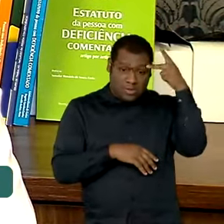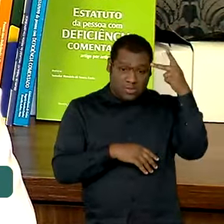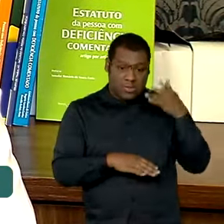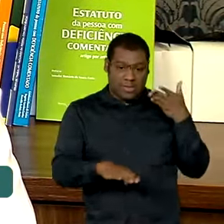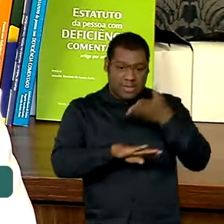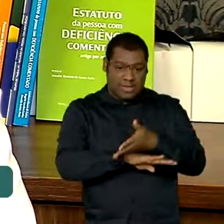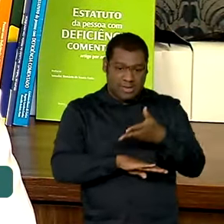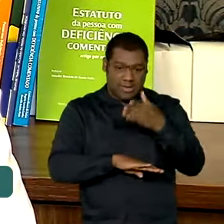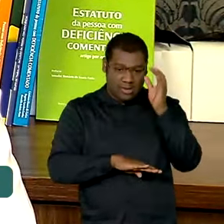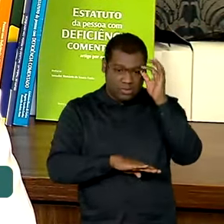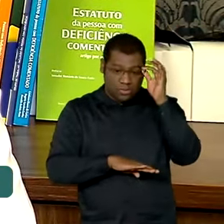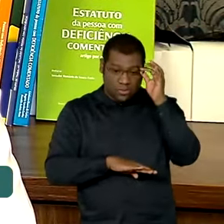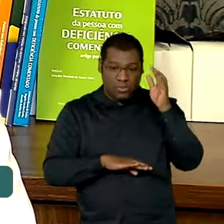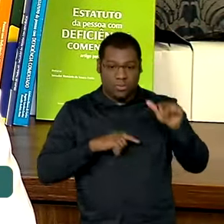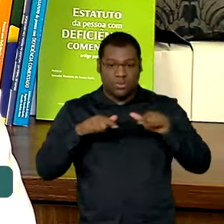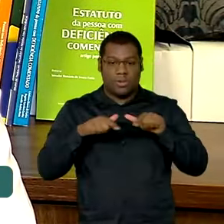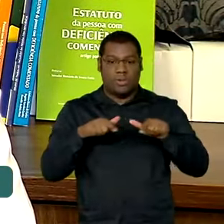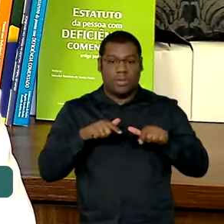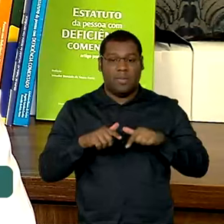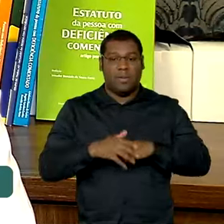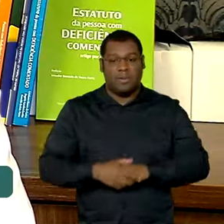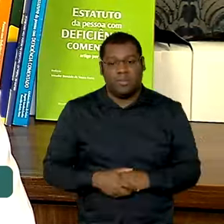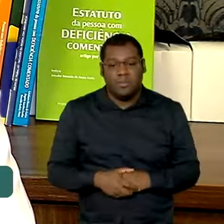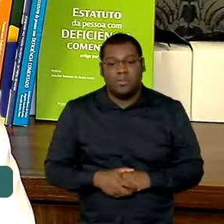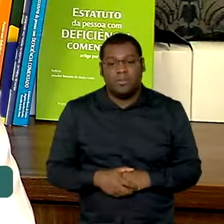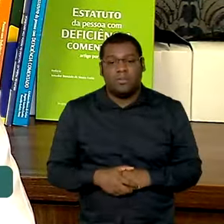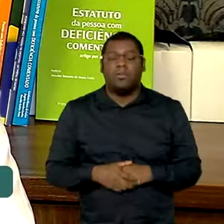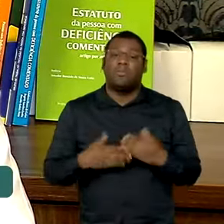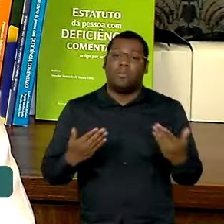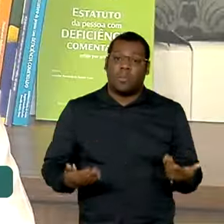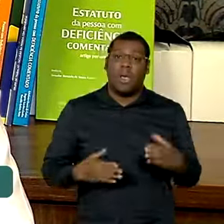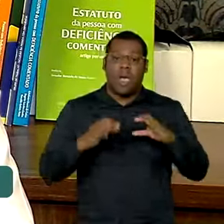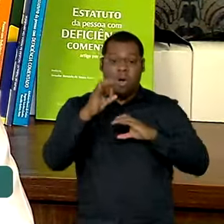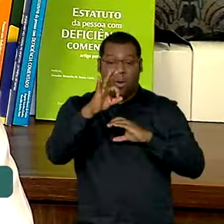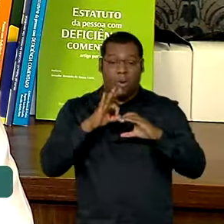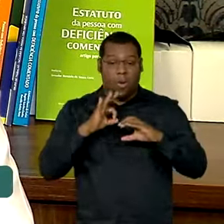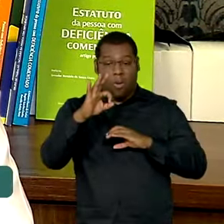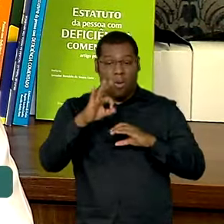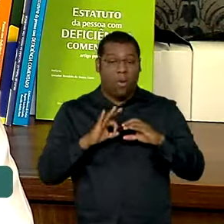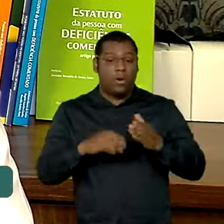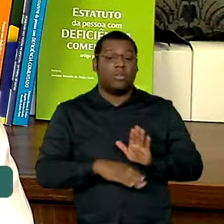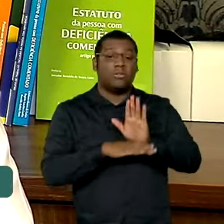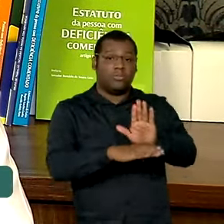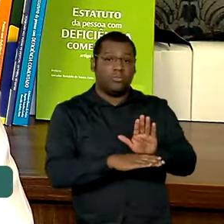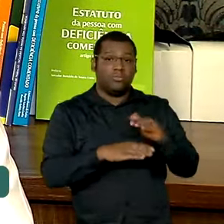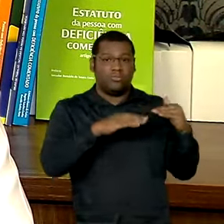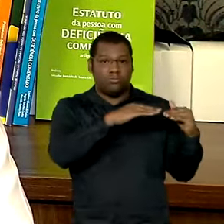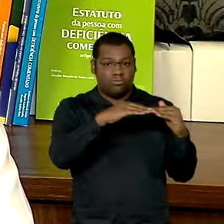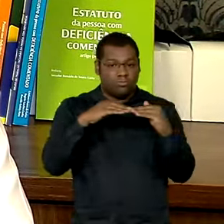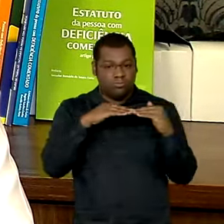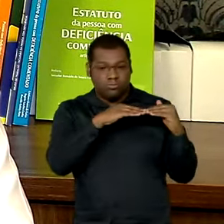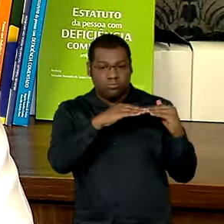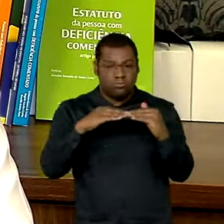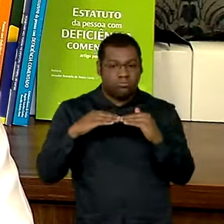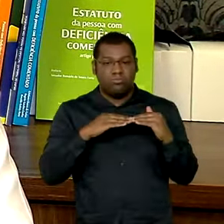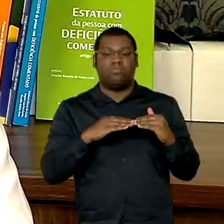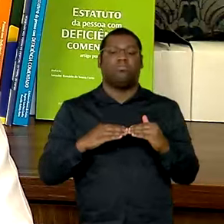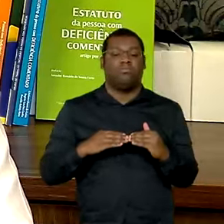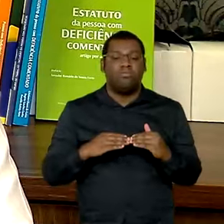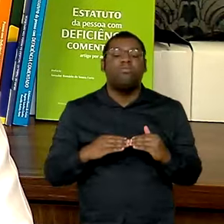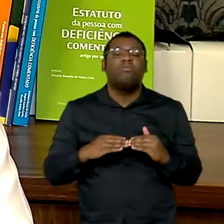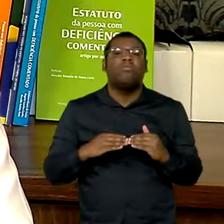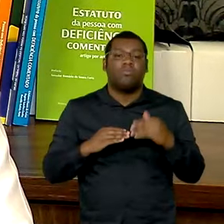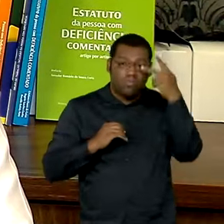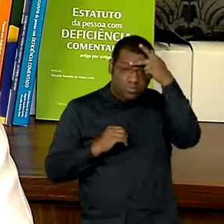Elas vêm apenas para dar equidade no processo. Então as cotas vêm para equalizar isso,